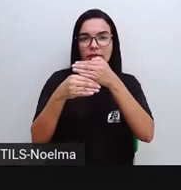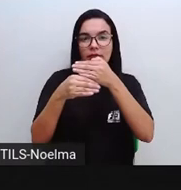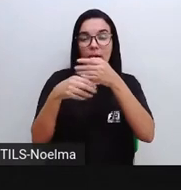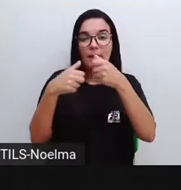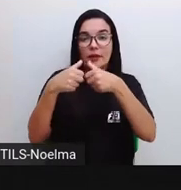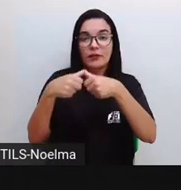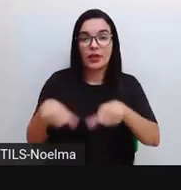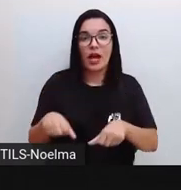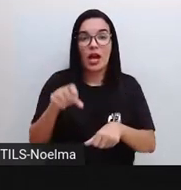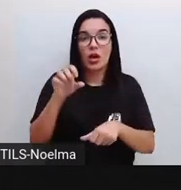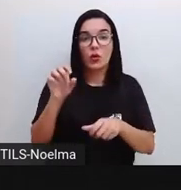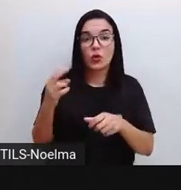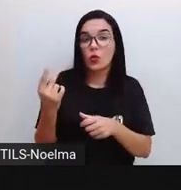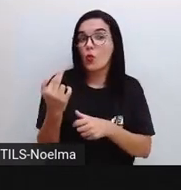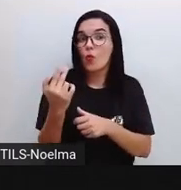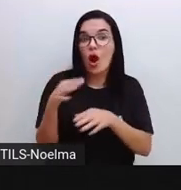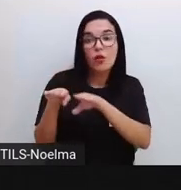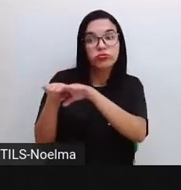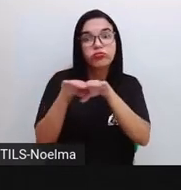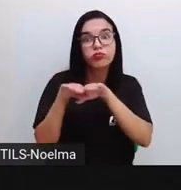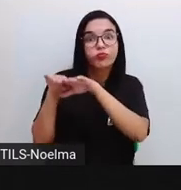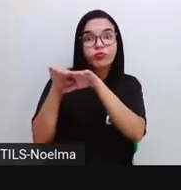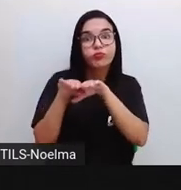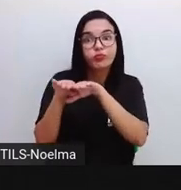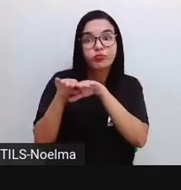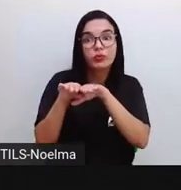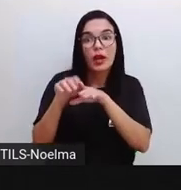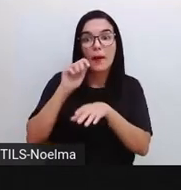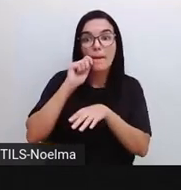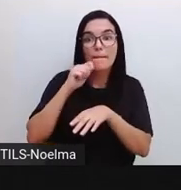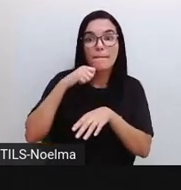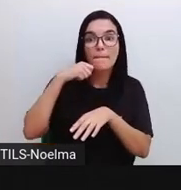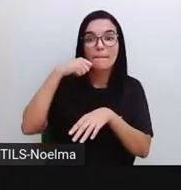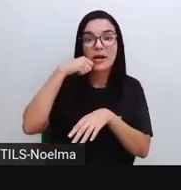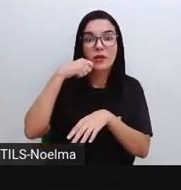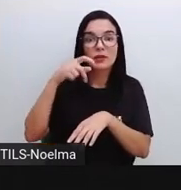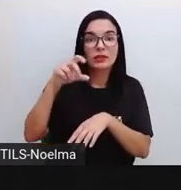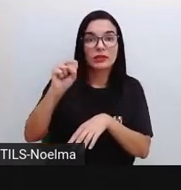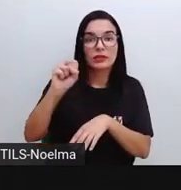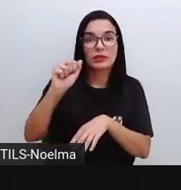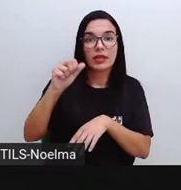acrescentar para ficar com a mesma quantidade de Samara?